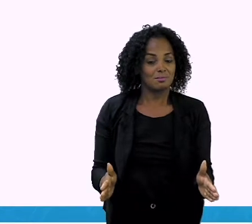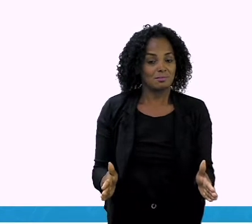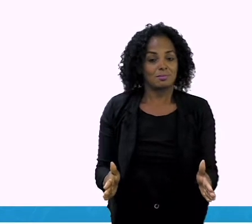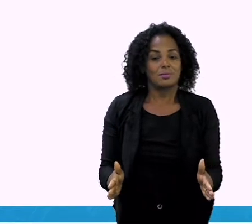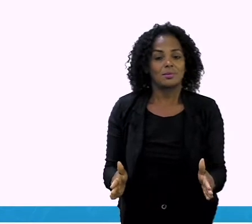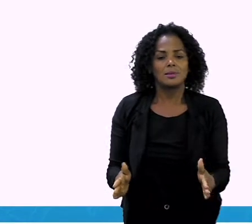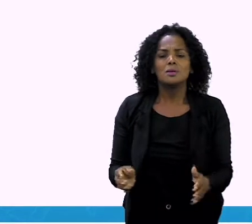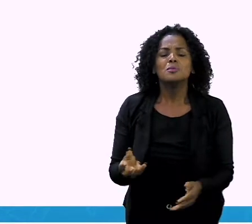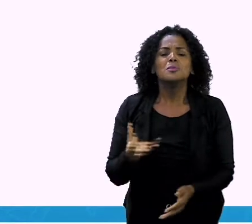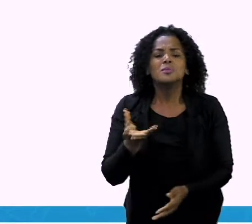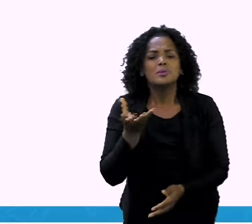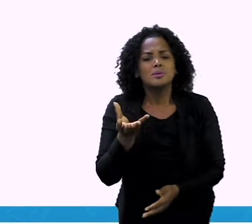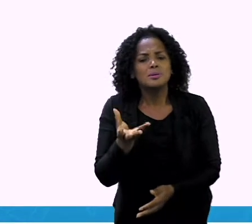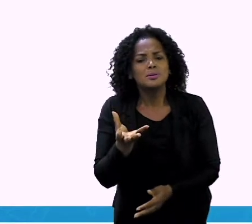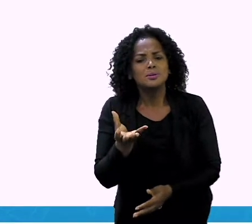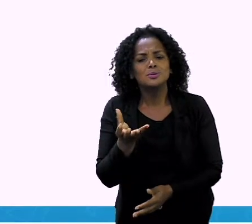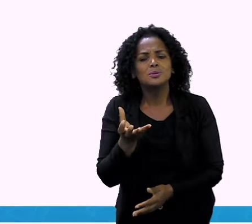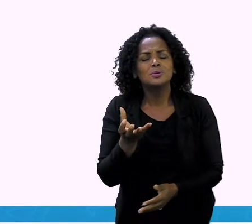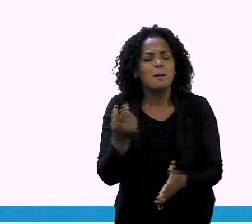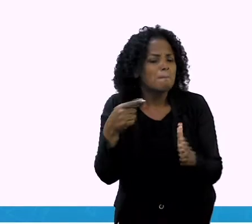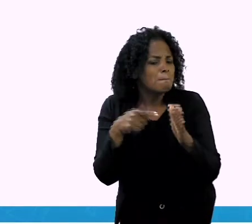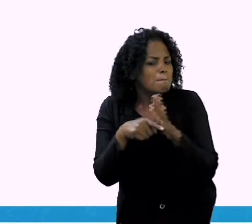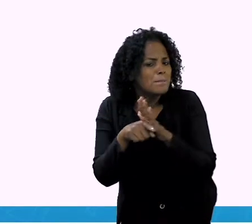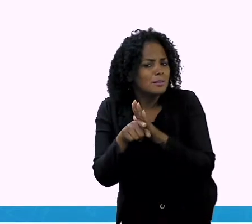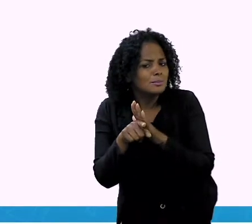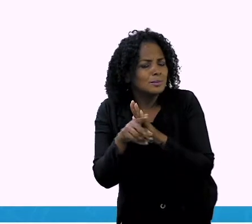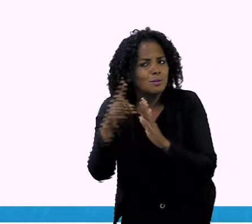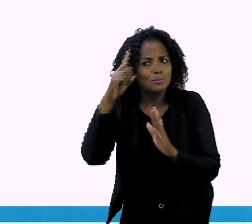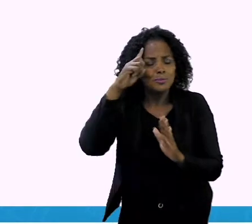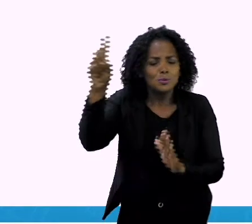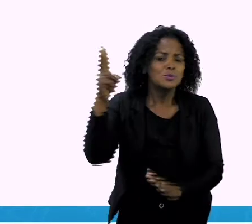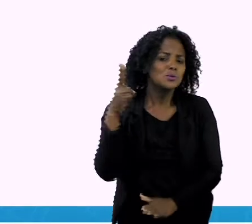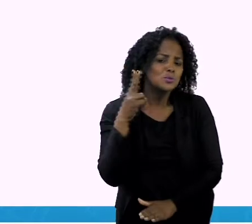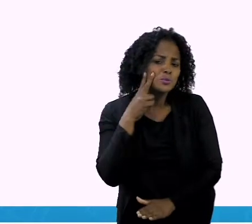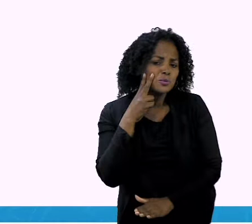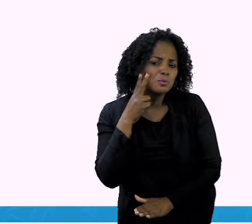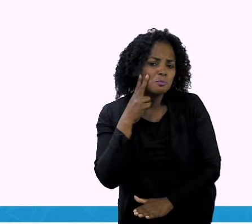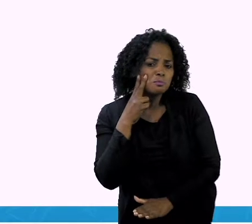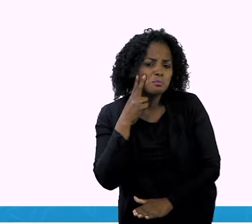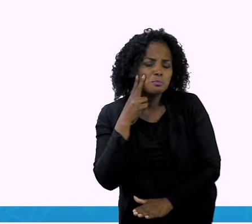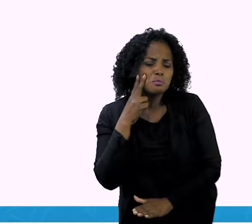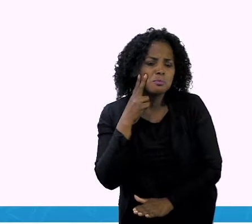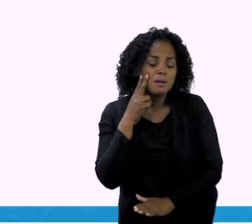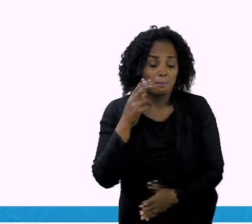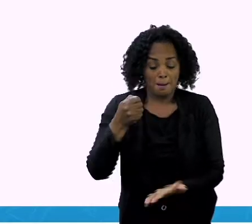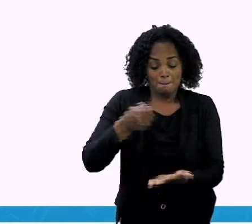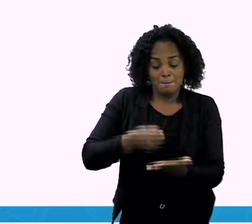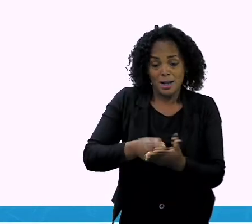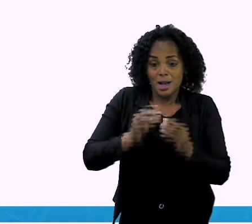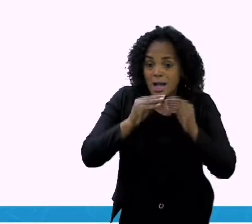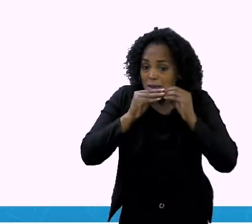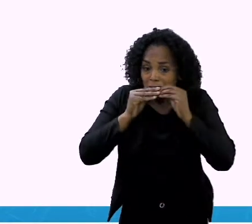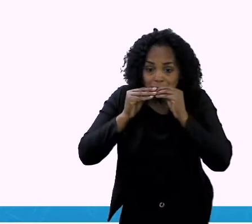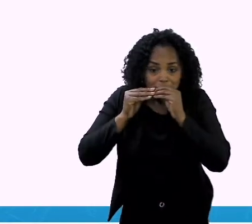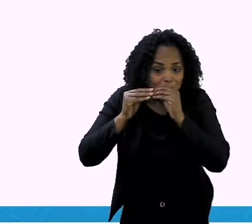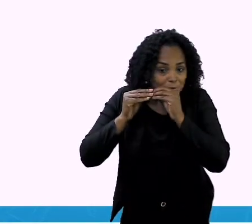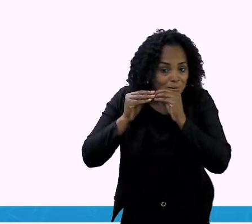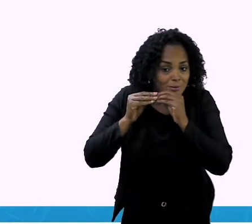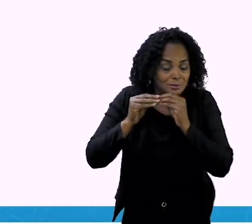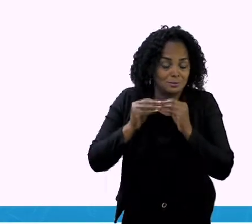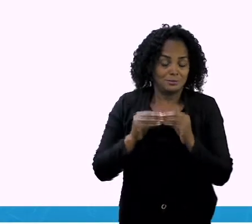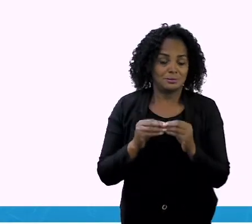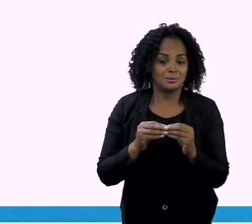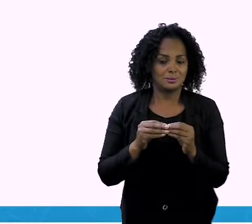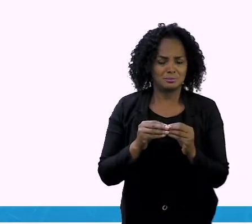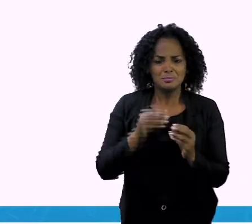Que isso, menino? Perguntou o seu Lucas. É para pagar o sanduíche. Seu Lucas,